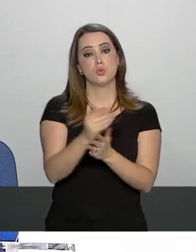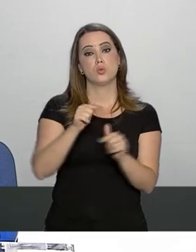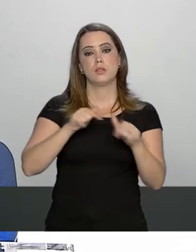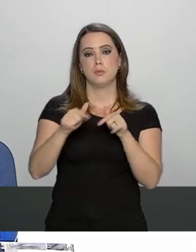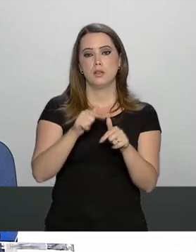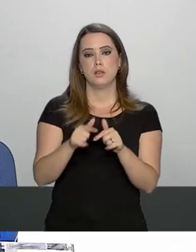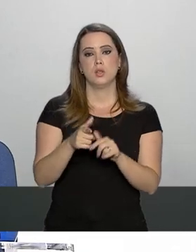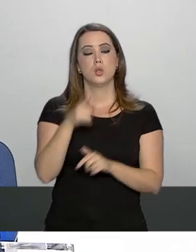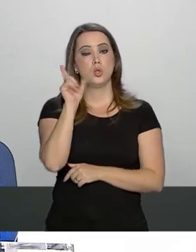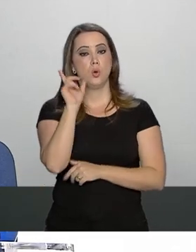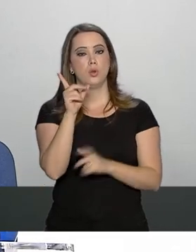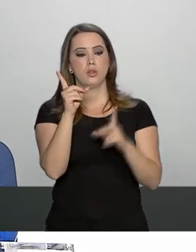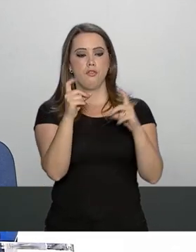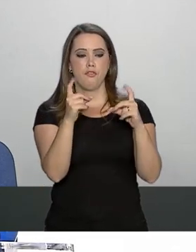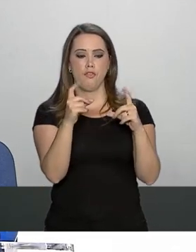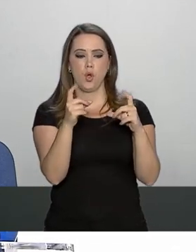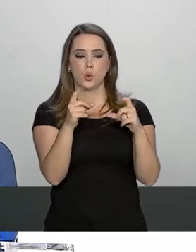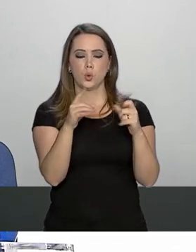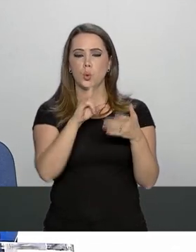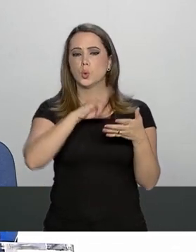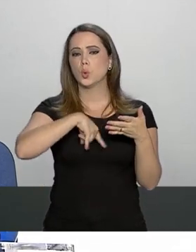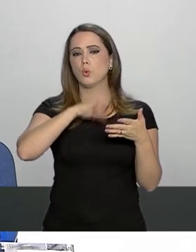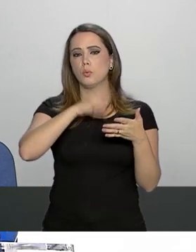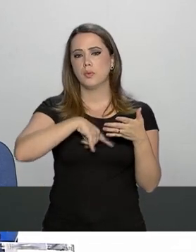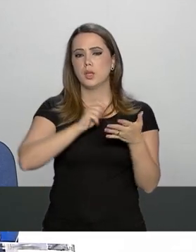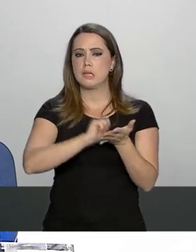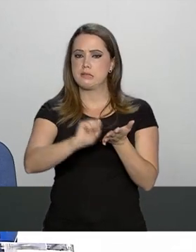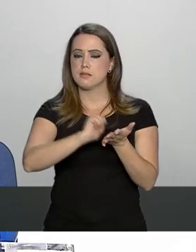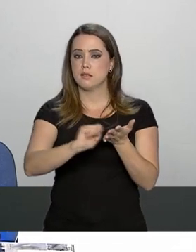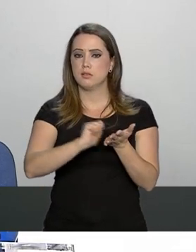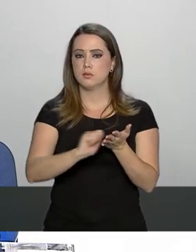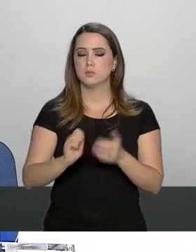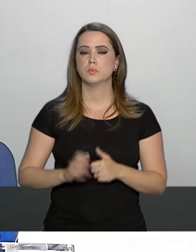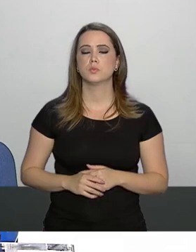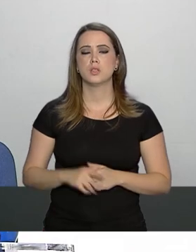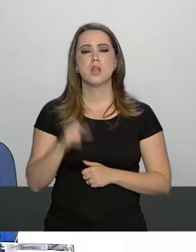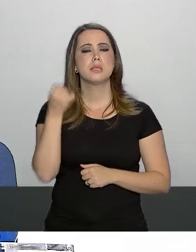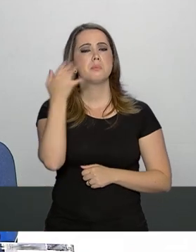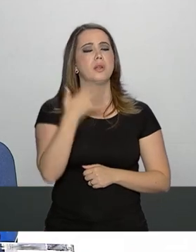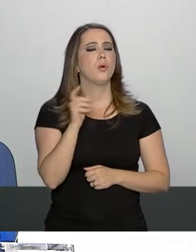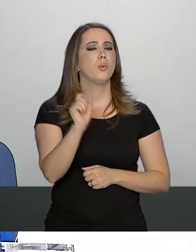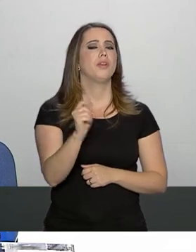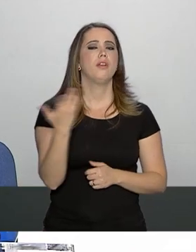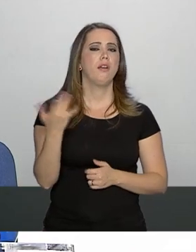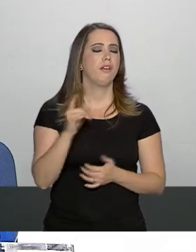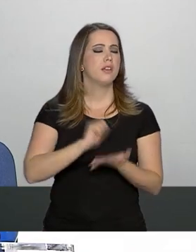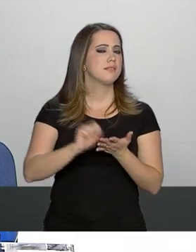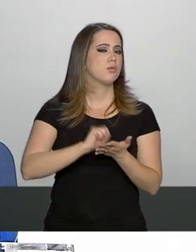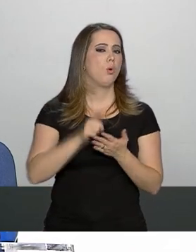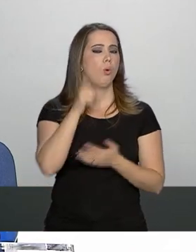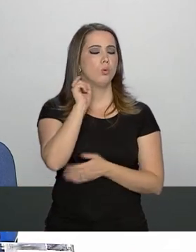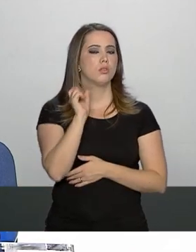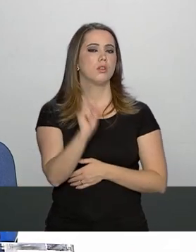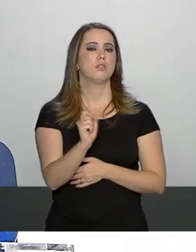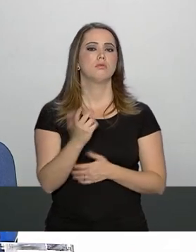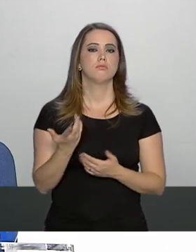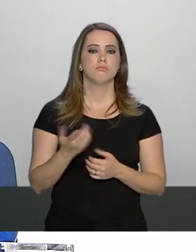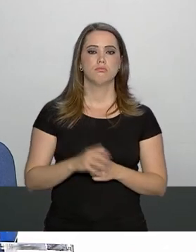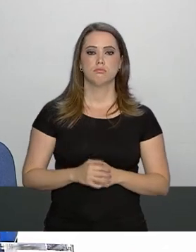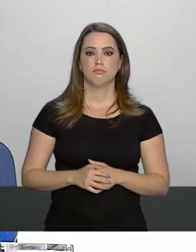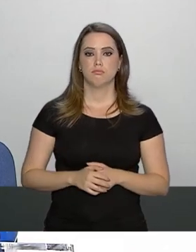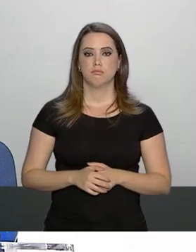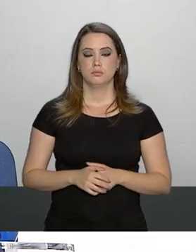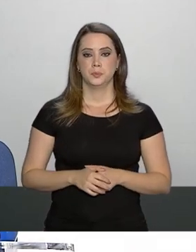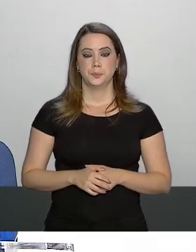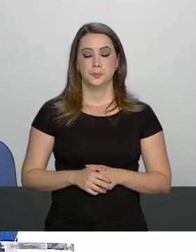uma foto com o documento que ele estaria assinando o senhor pode esclarecer para a gente o que ele despachou ontem e que documento era aquele